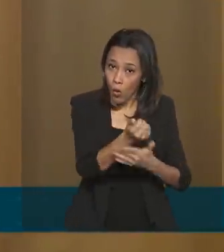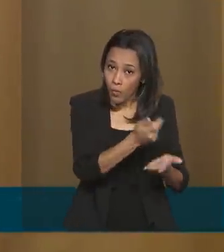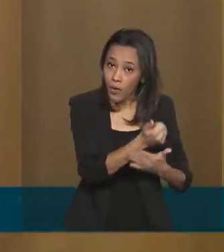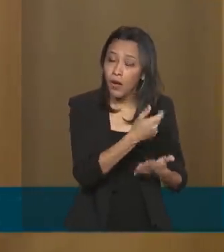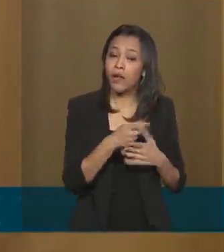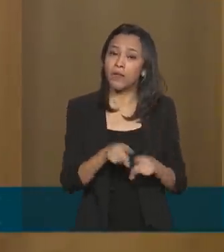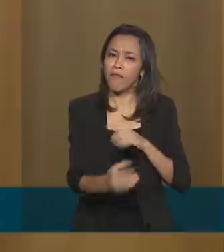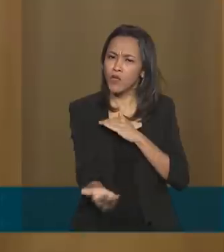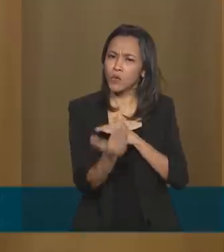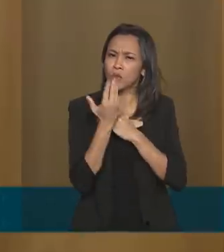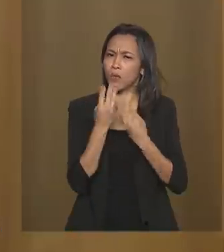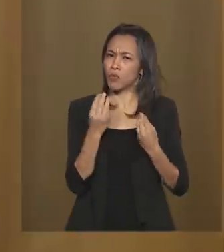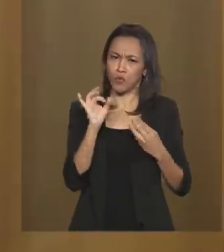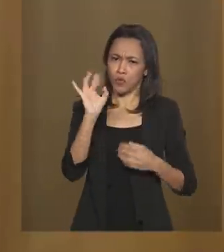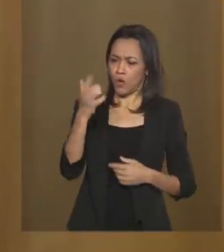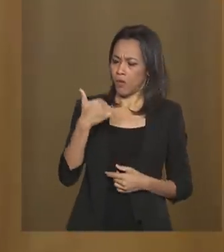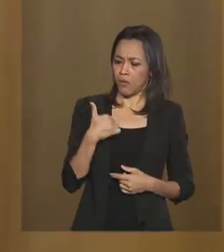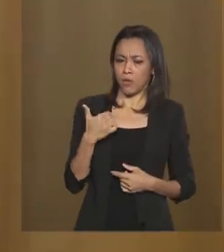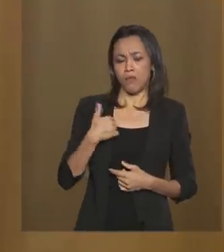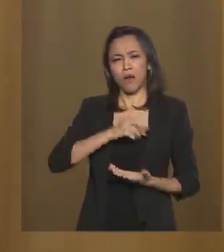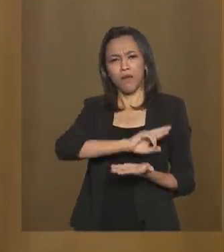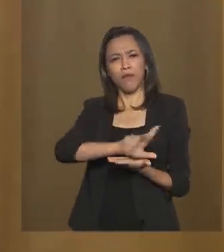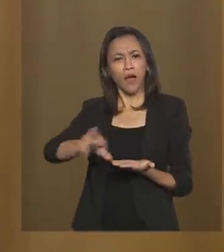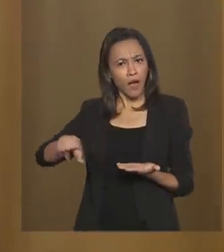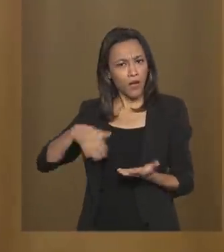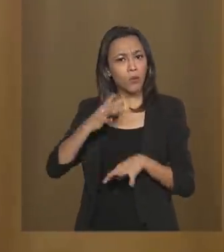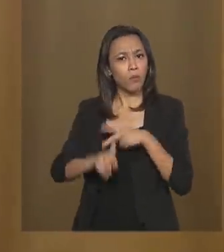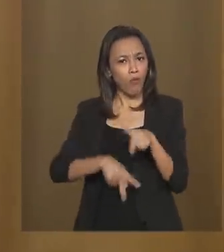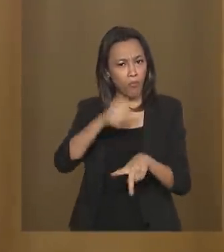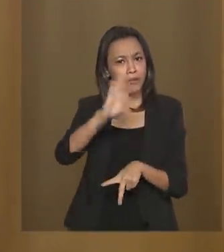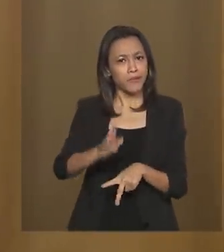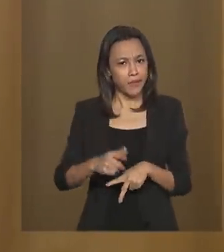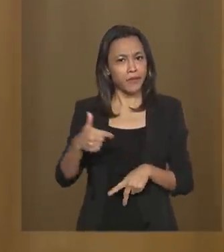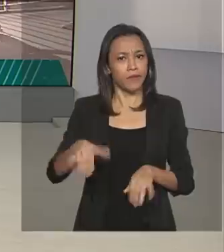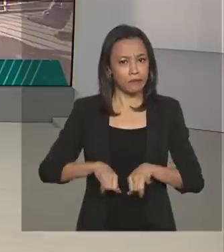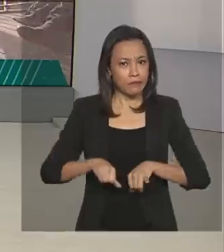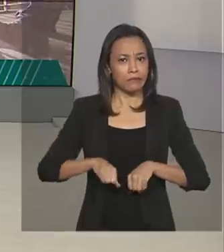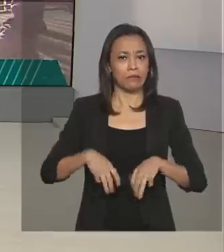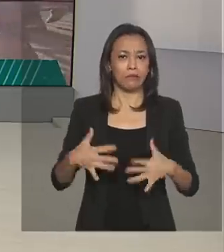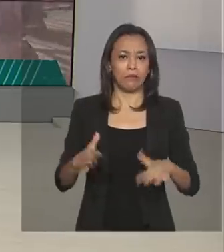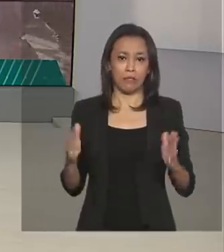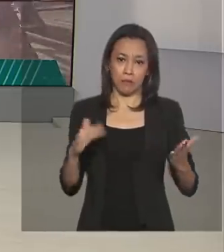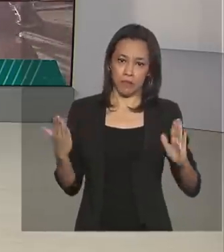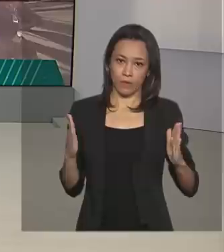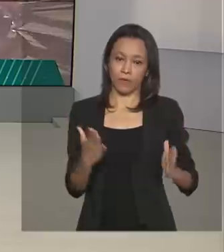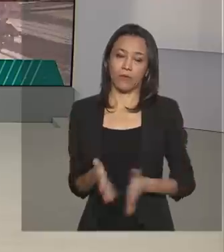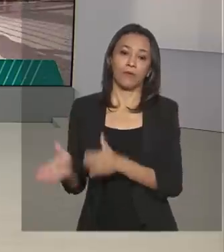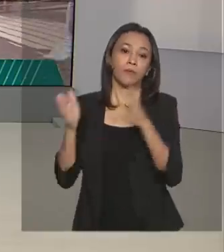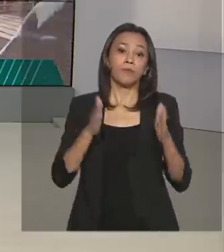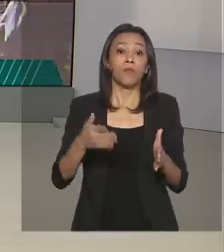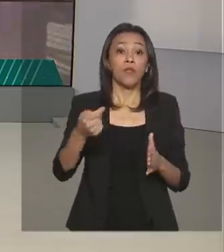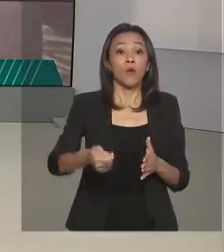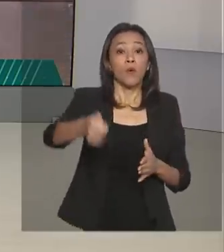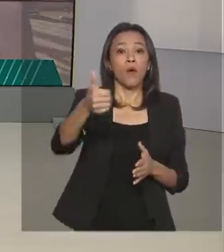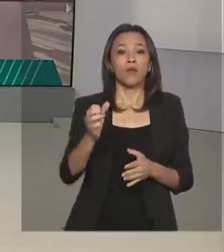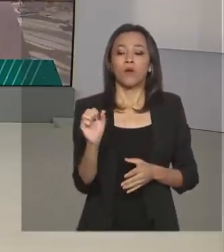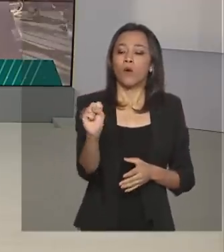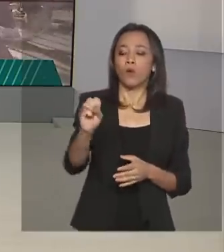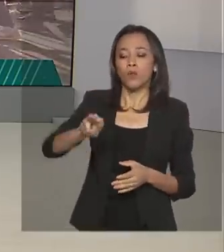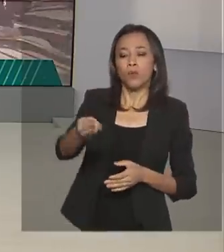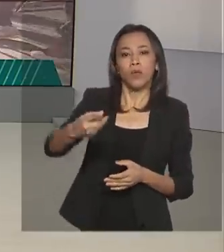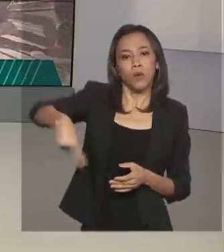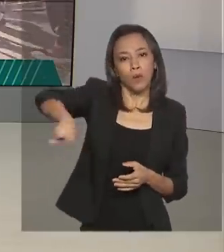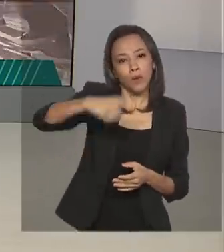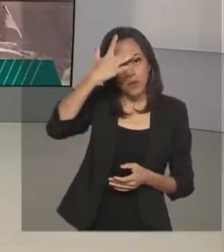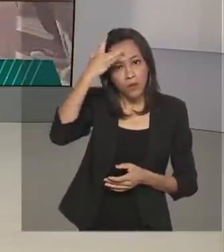muito. Não só para mim, para vários brasileiros também que estão nessa situação, né? E quase 8 milhões de brasileiros